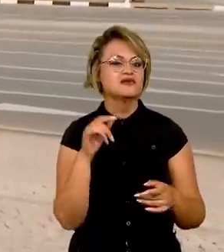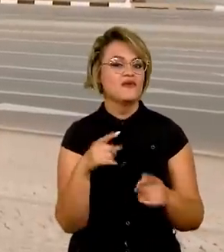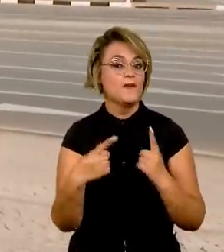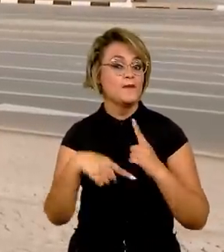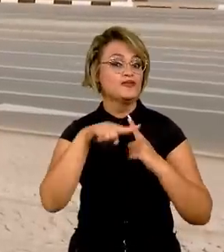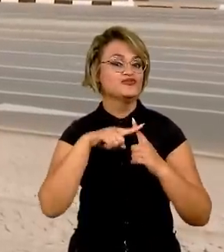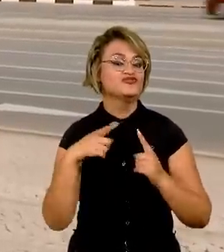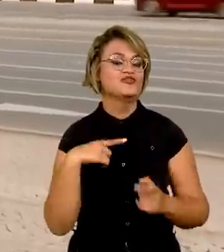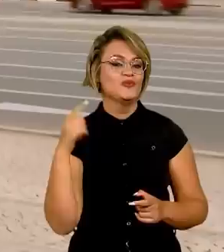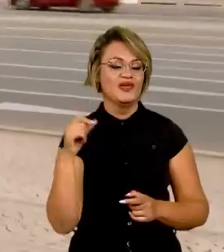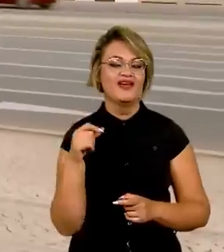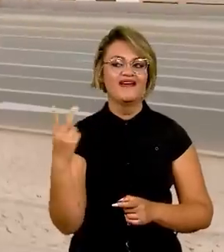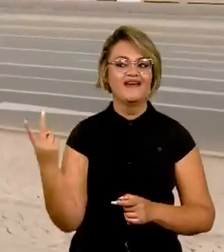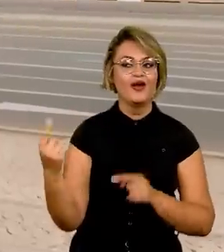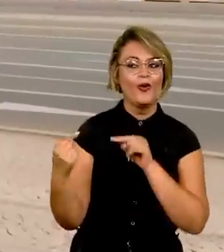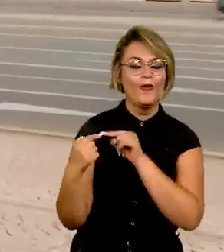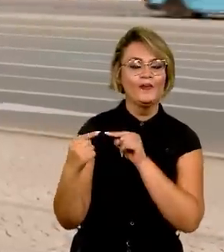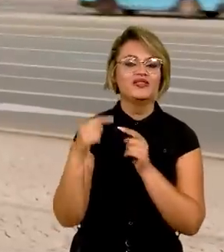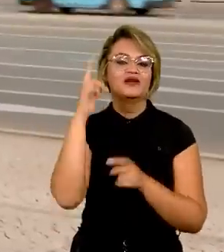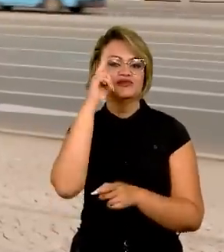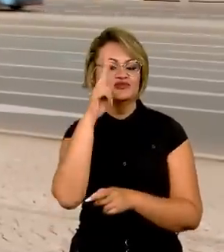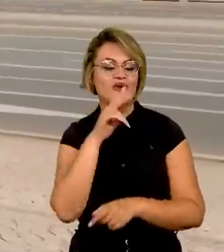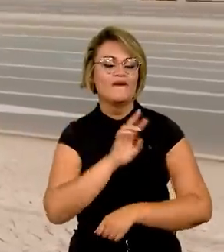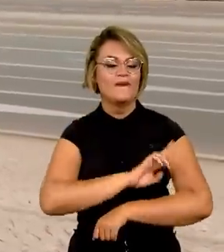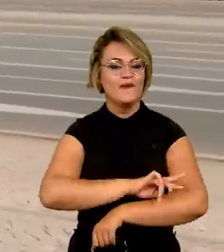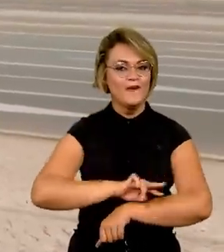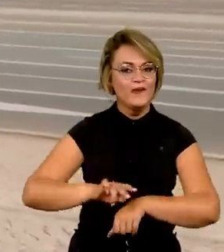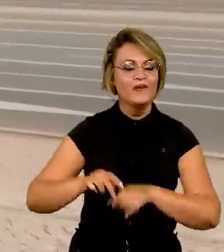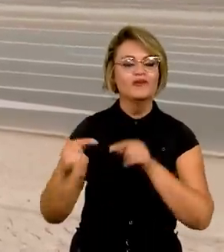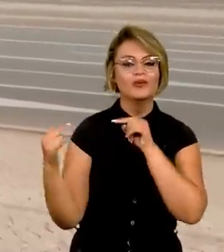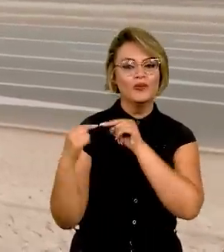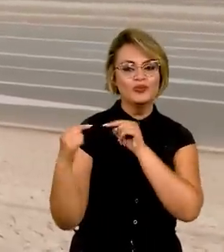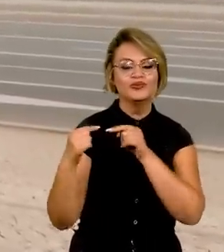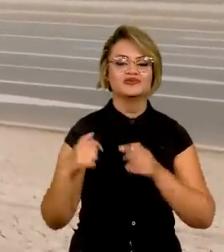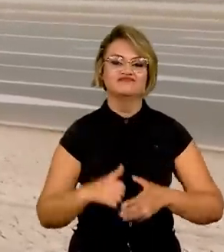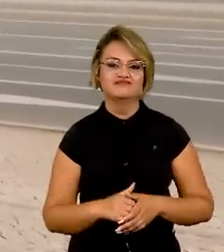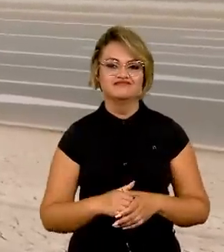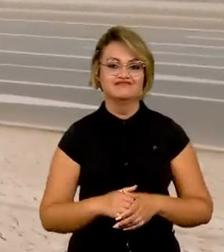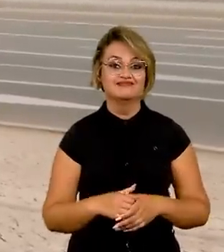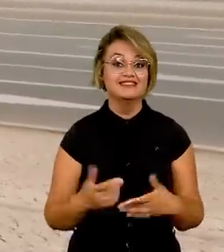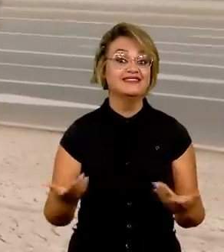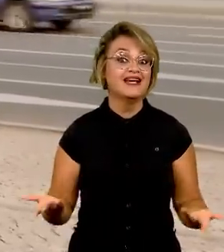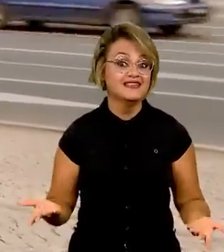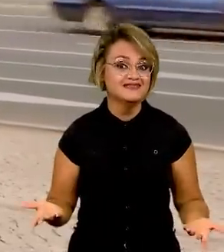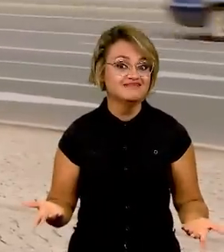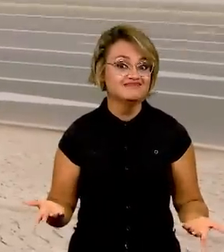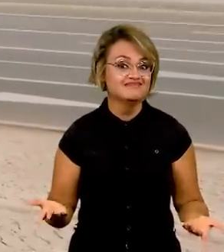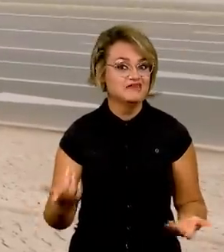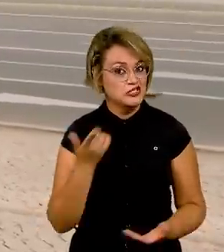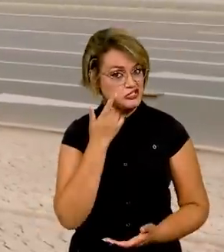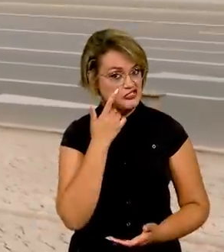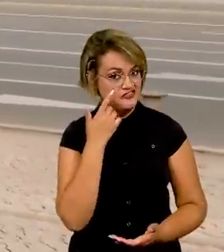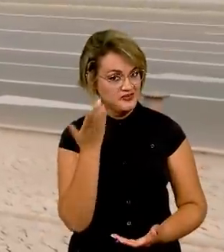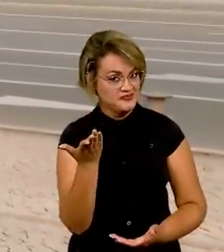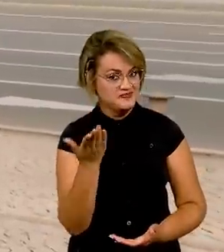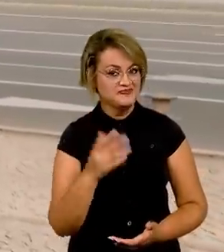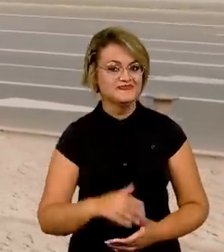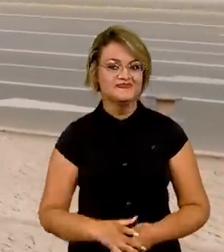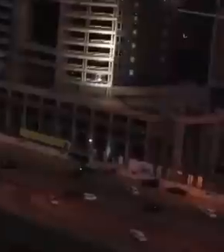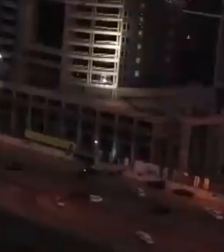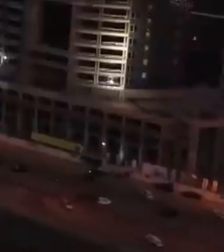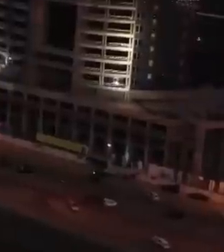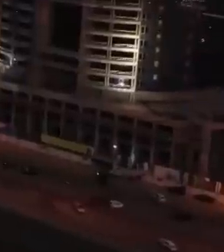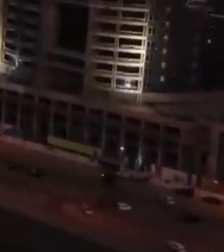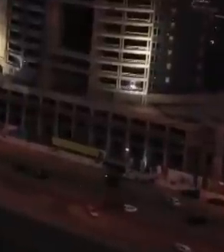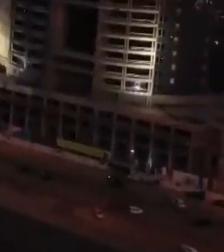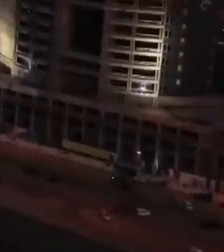vantagem. História, raça, cultura comuns. O Brasil no mundo? Esse também é o nosso mundo.